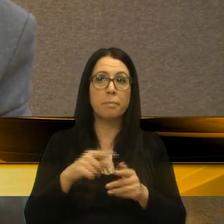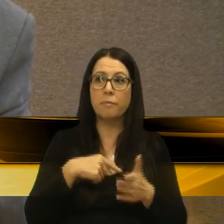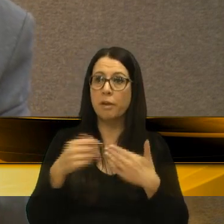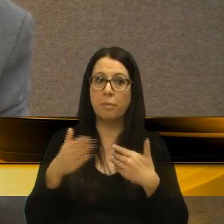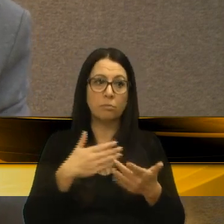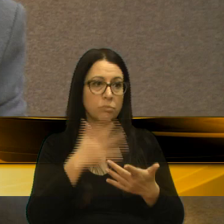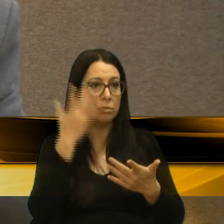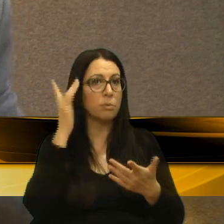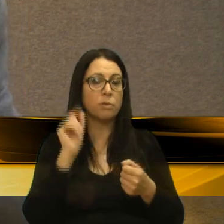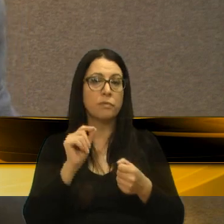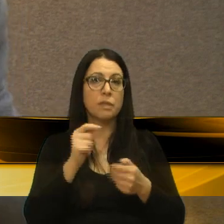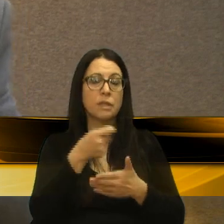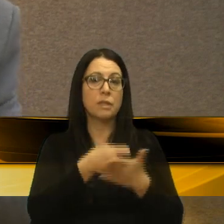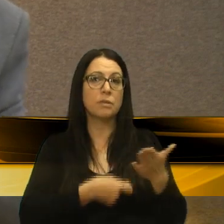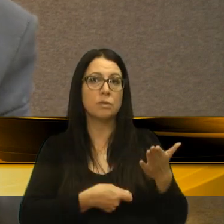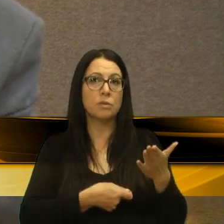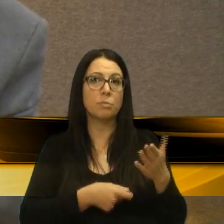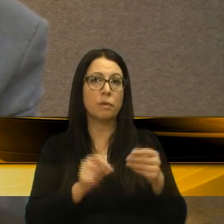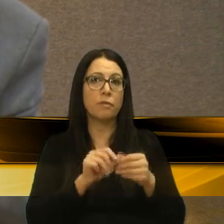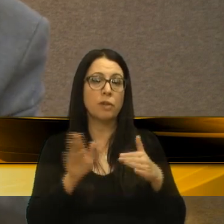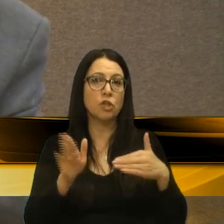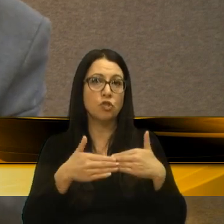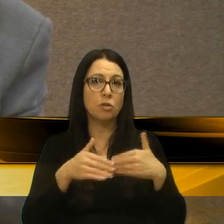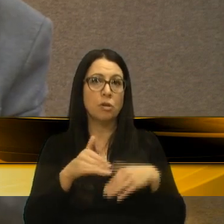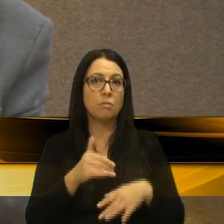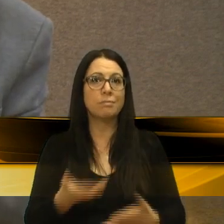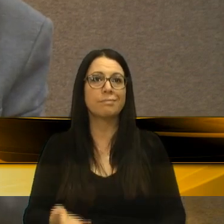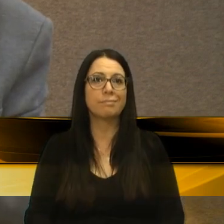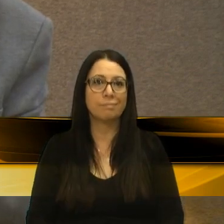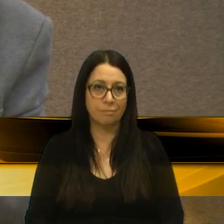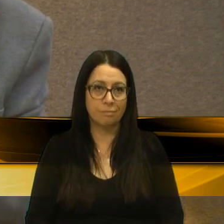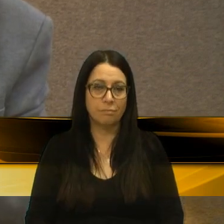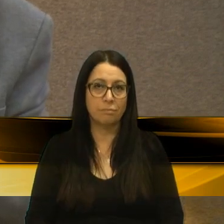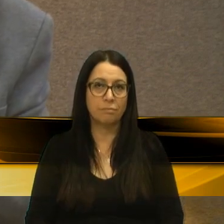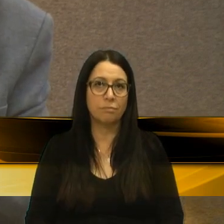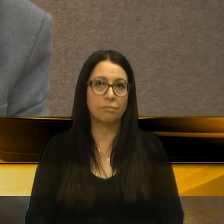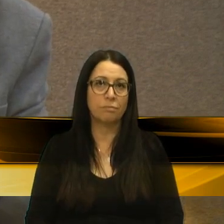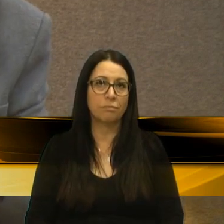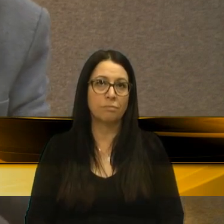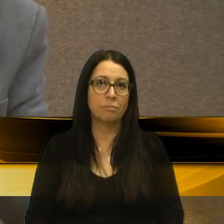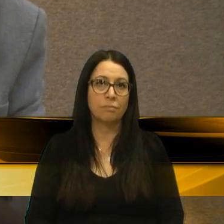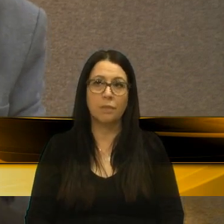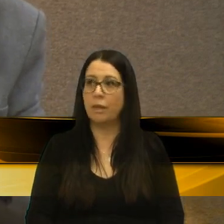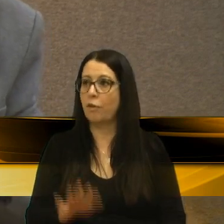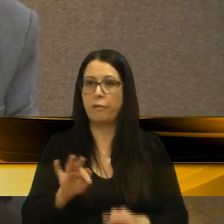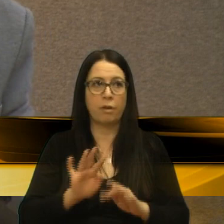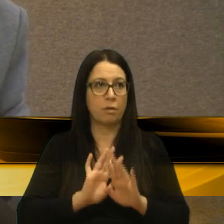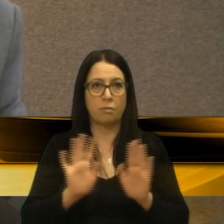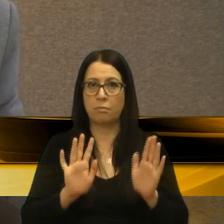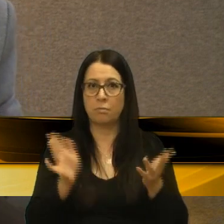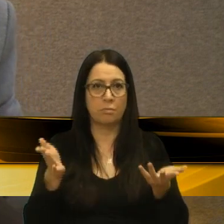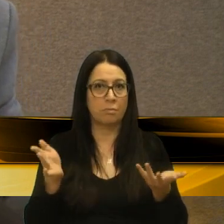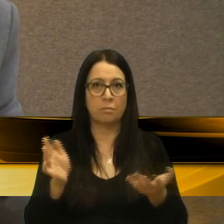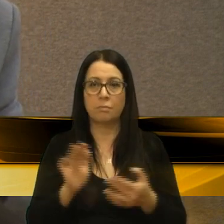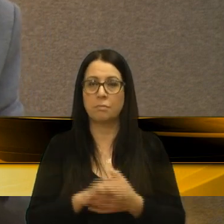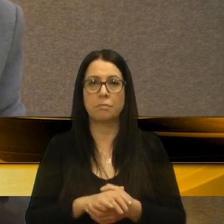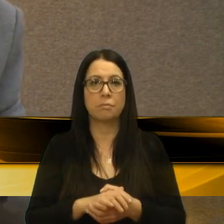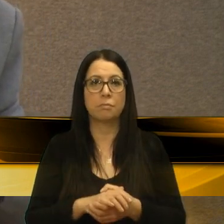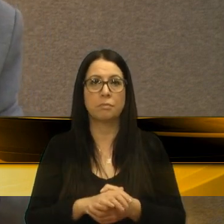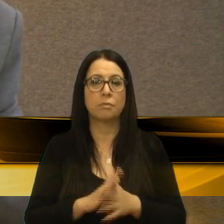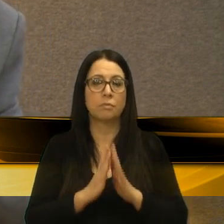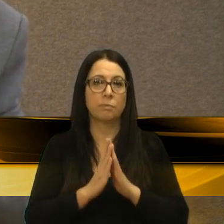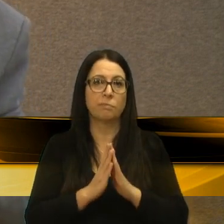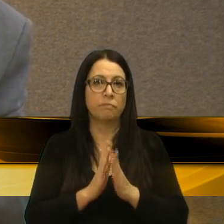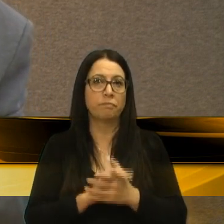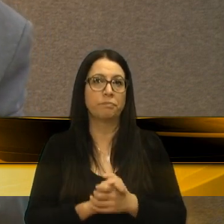e dá autorização para ele fechar a rua. Mas é o fim da picada, olha, por favor.